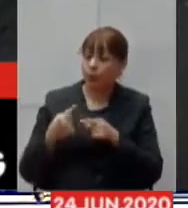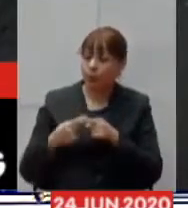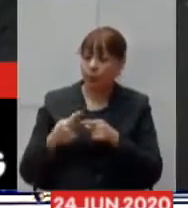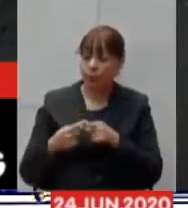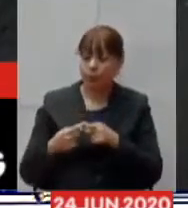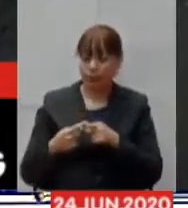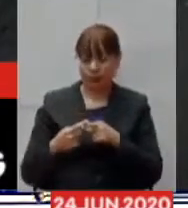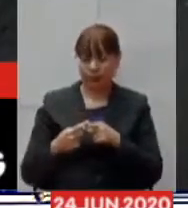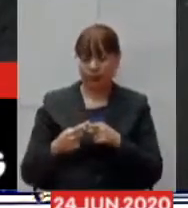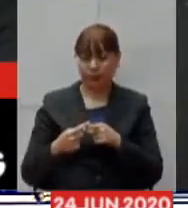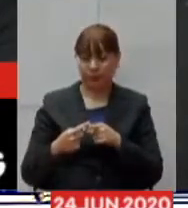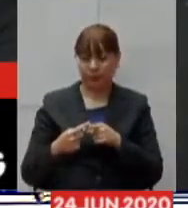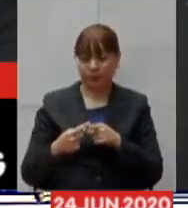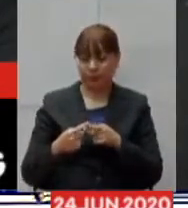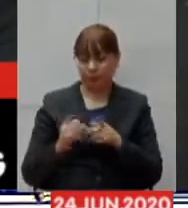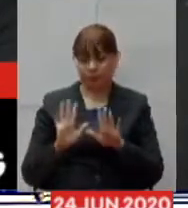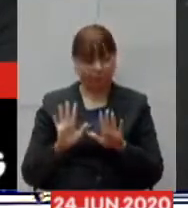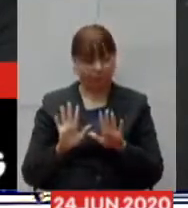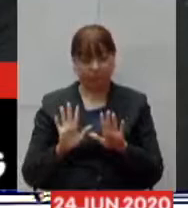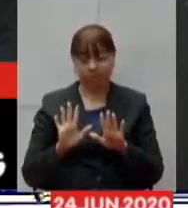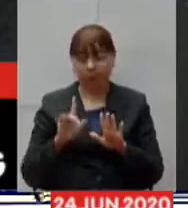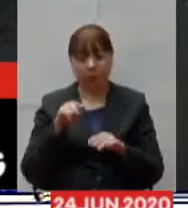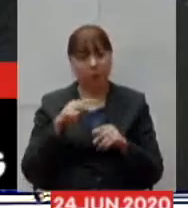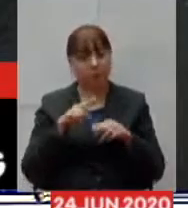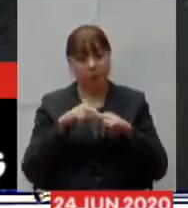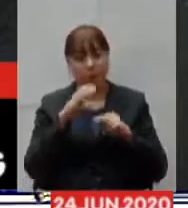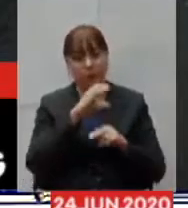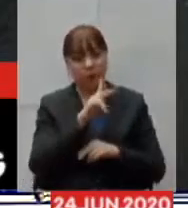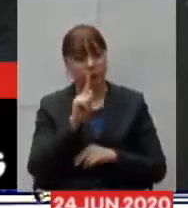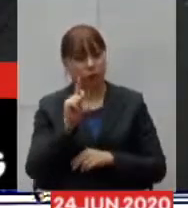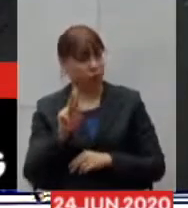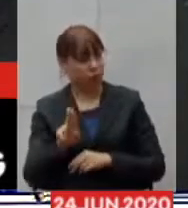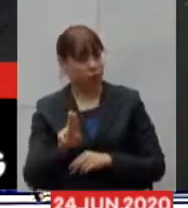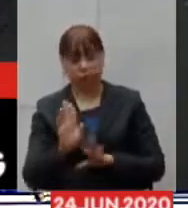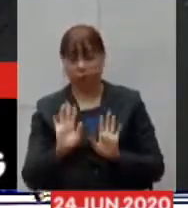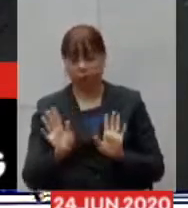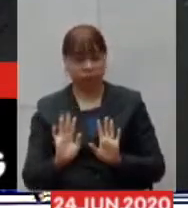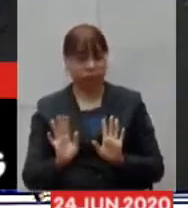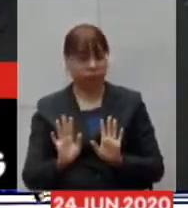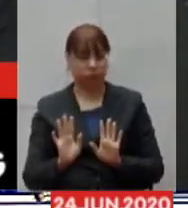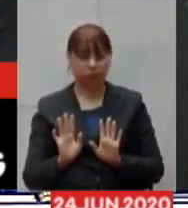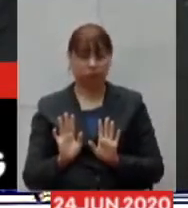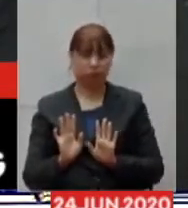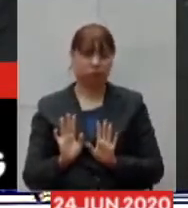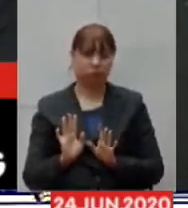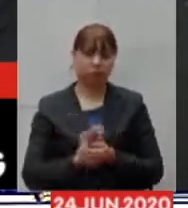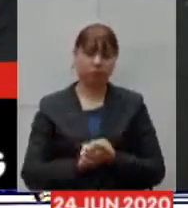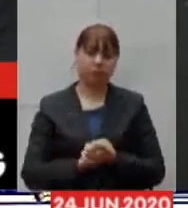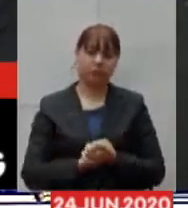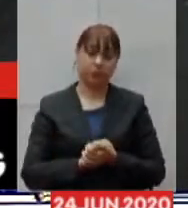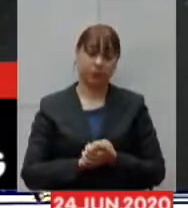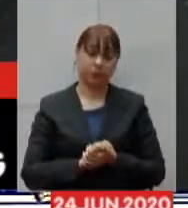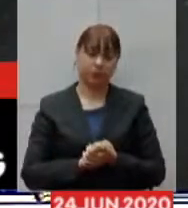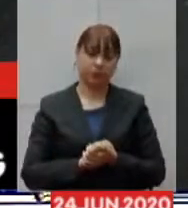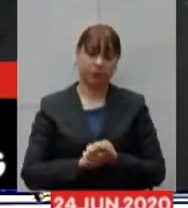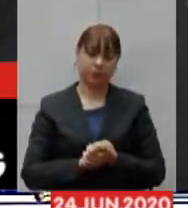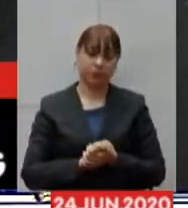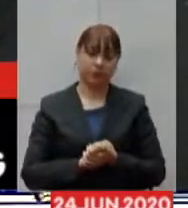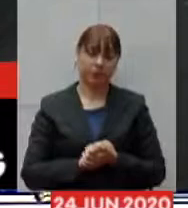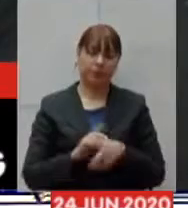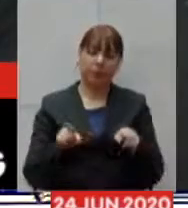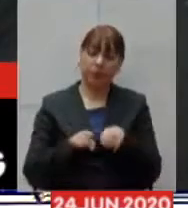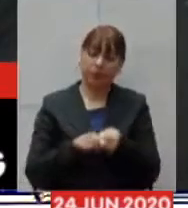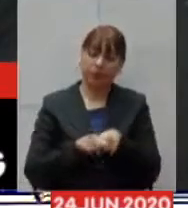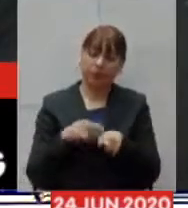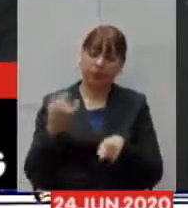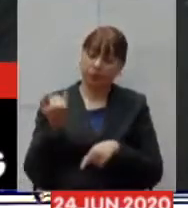independente dessa nota as mudanças aconteceram independente disso e mais